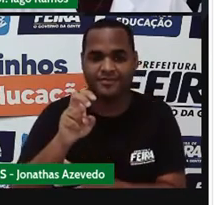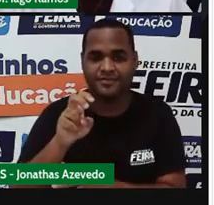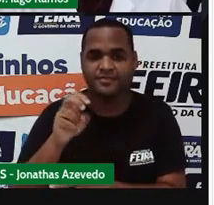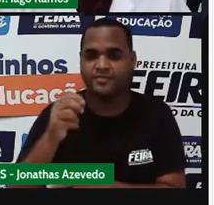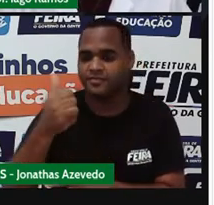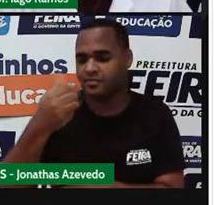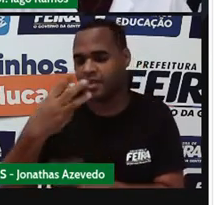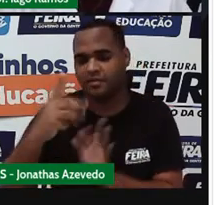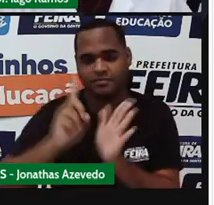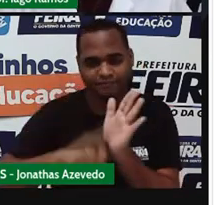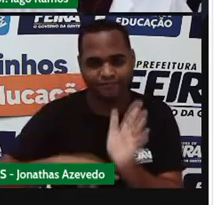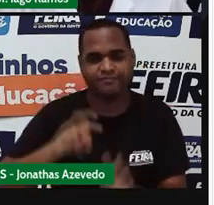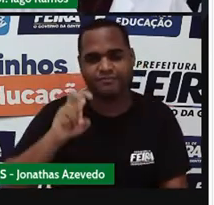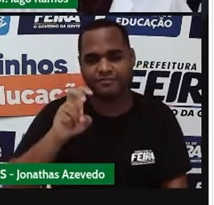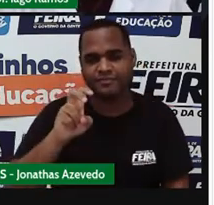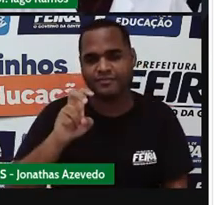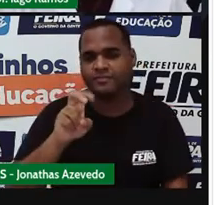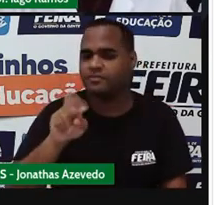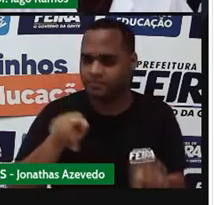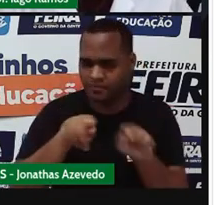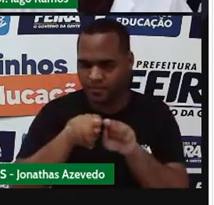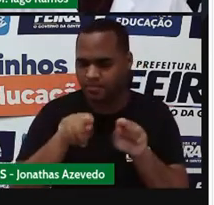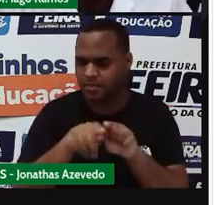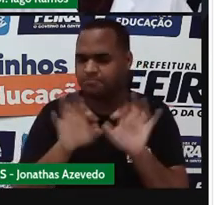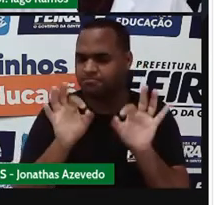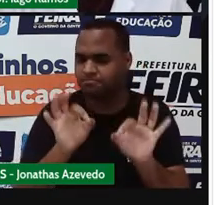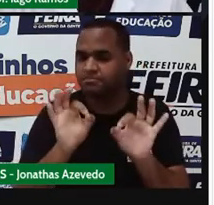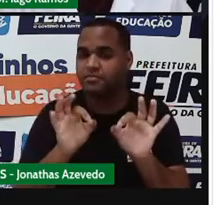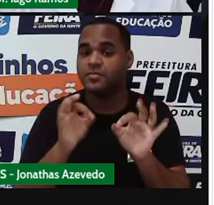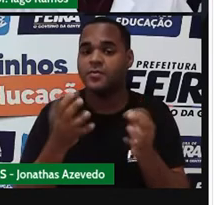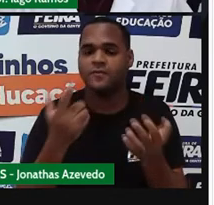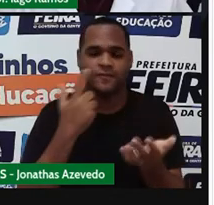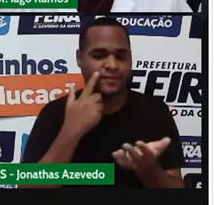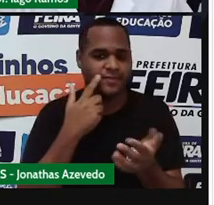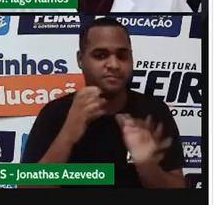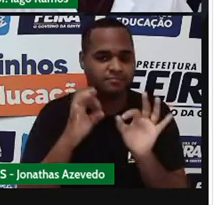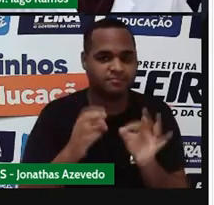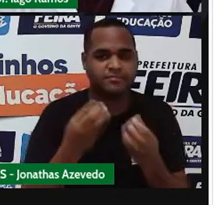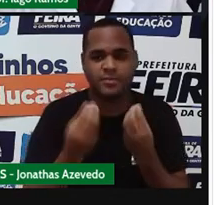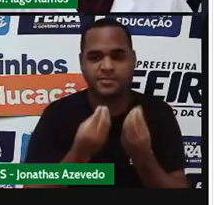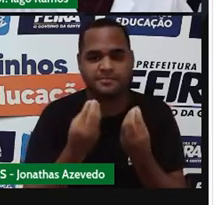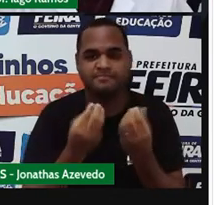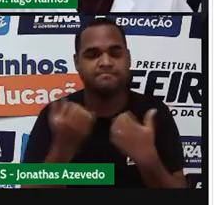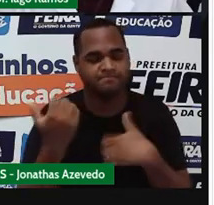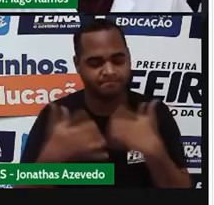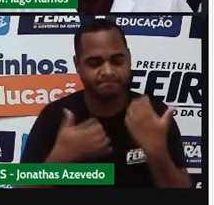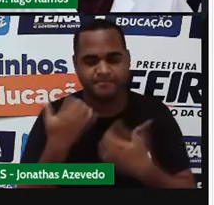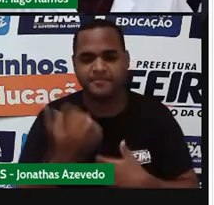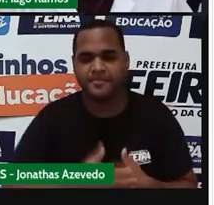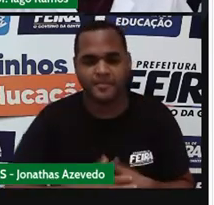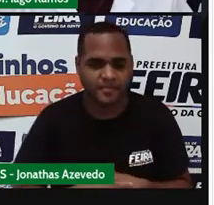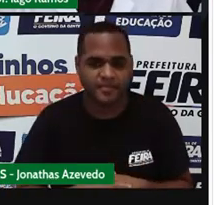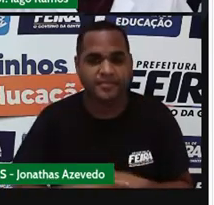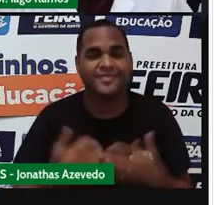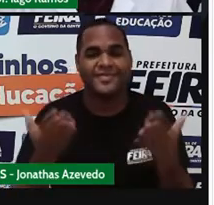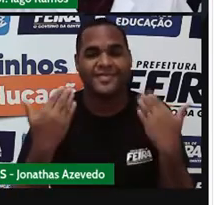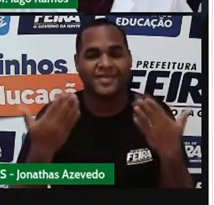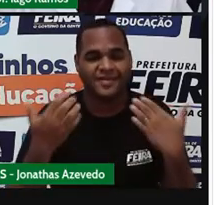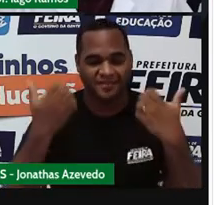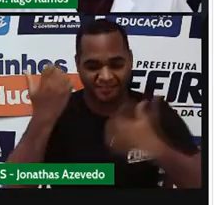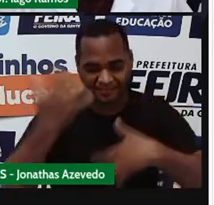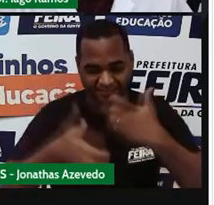13 menos 5. Certo? Então a gente vai fazer isso. Tá? Vamos lá. Me